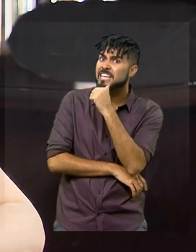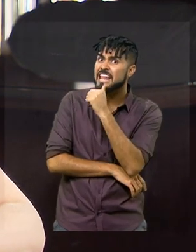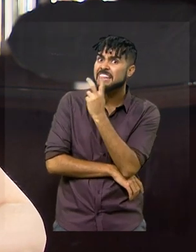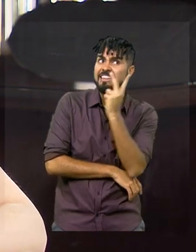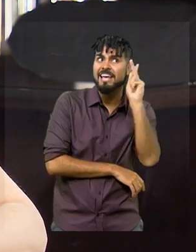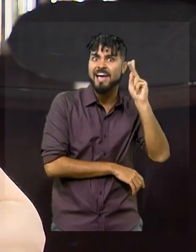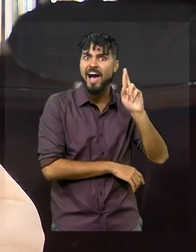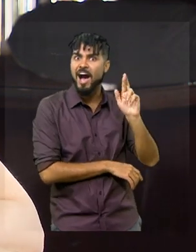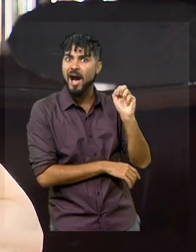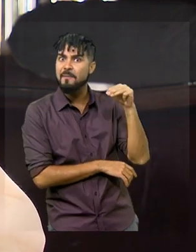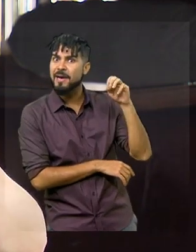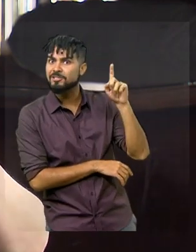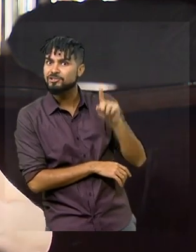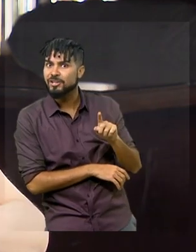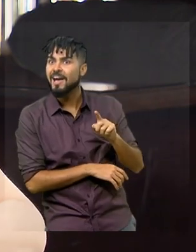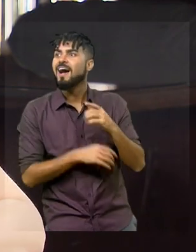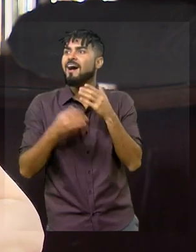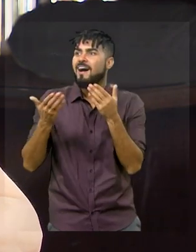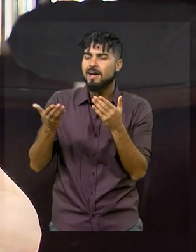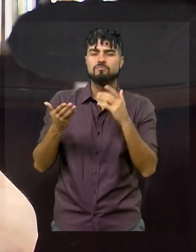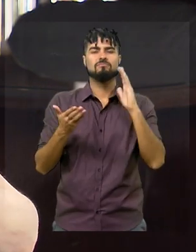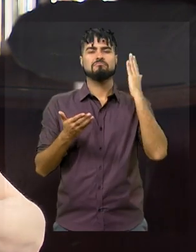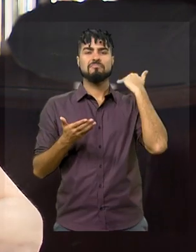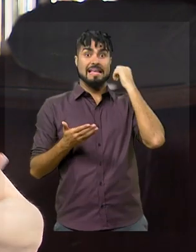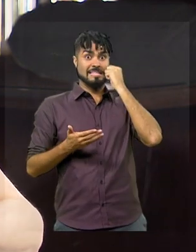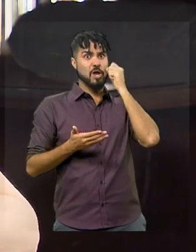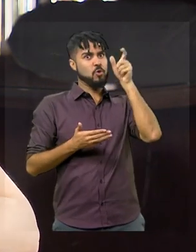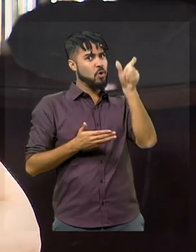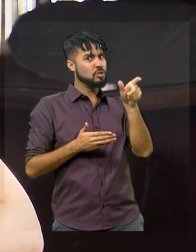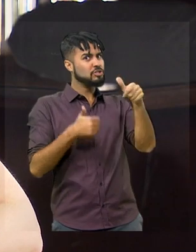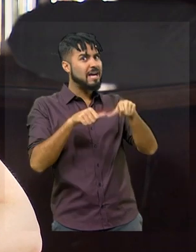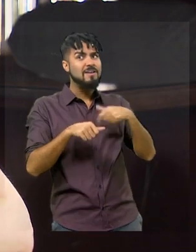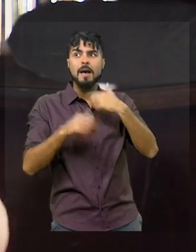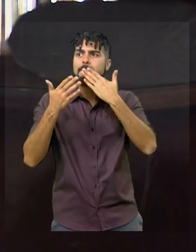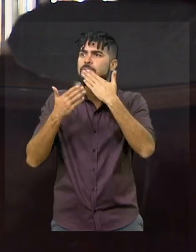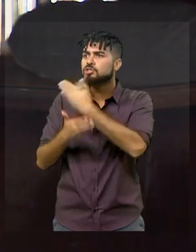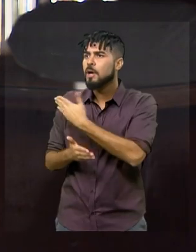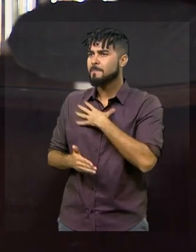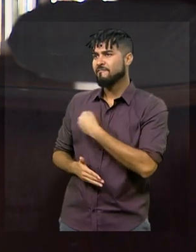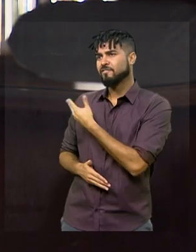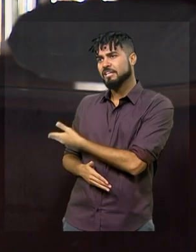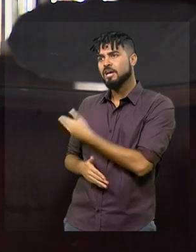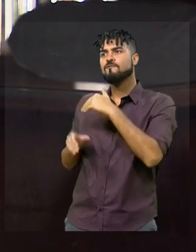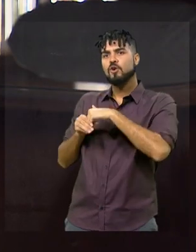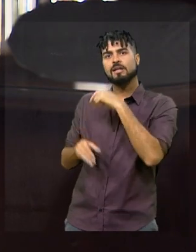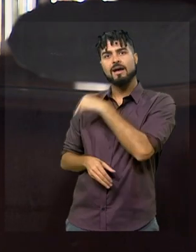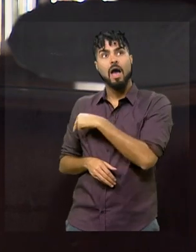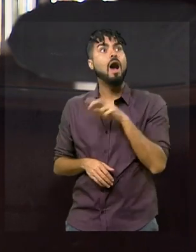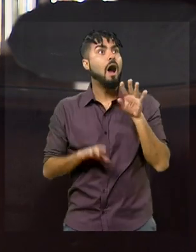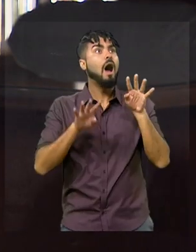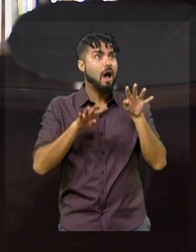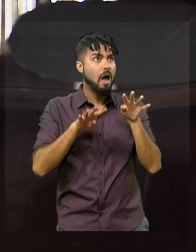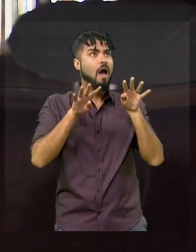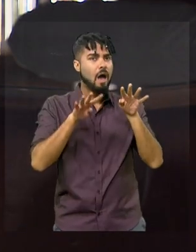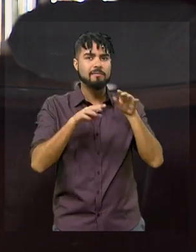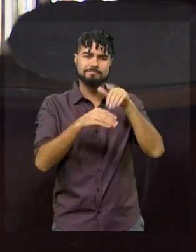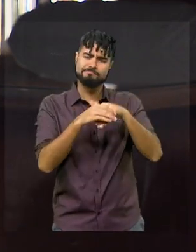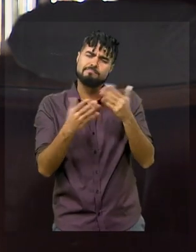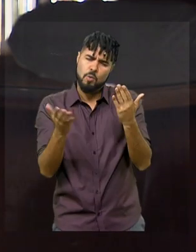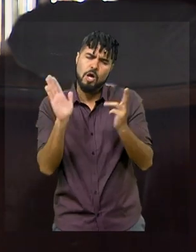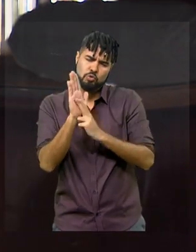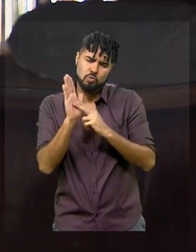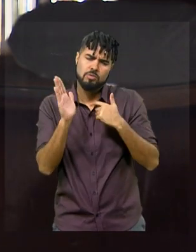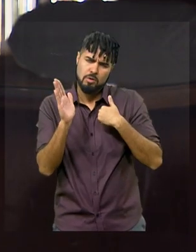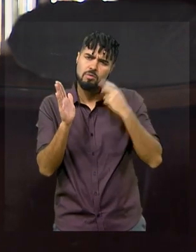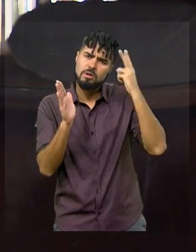ou é porque o senador, na época, pediu. Então, eu entrei, realmente, na política como a